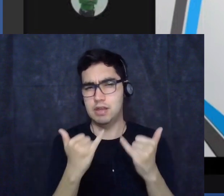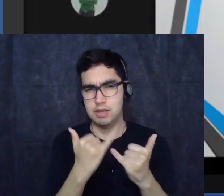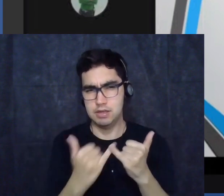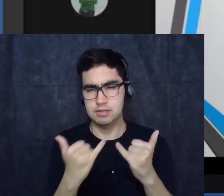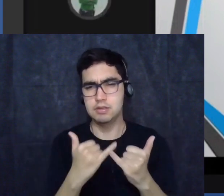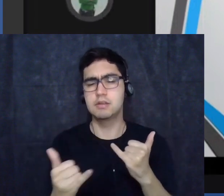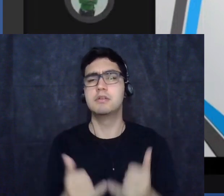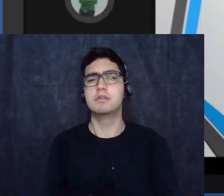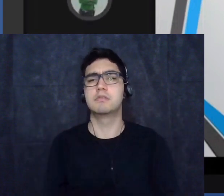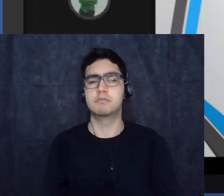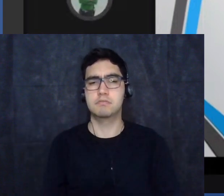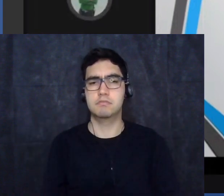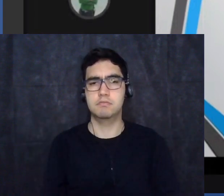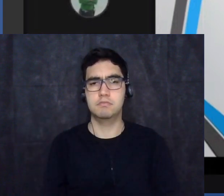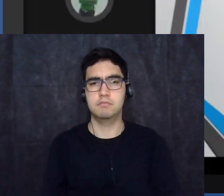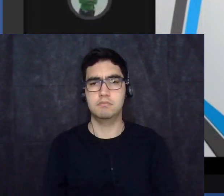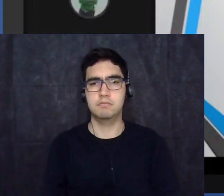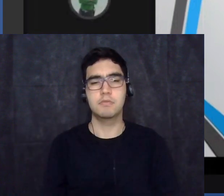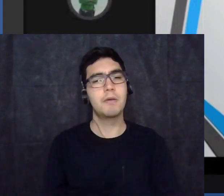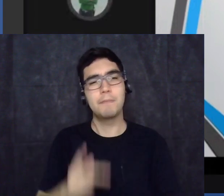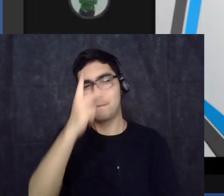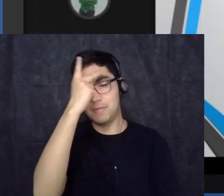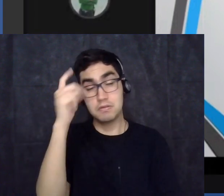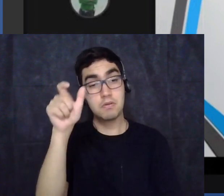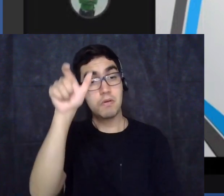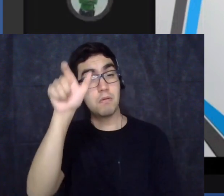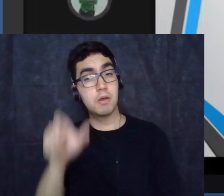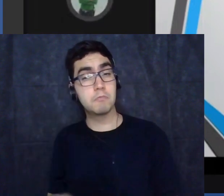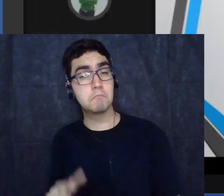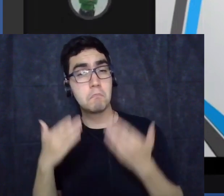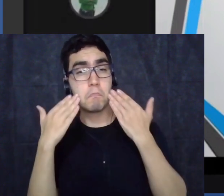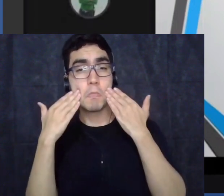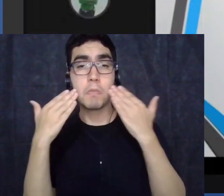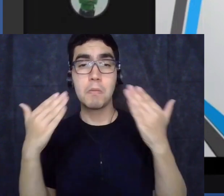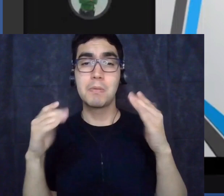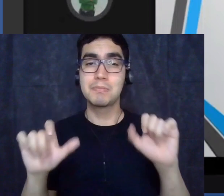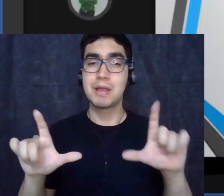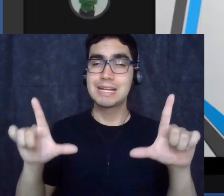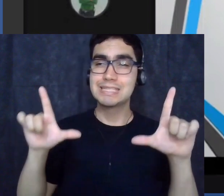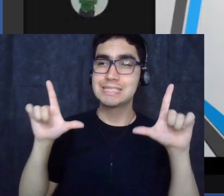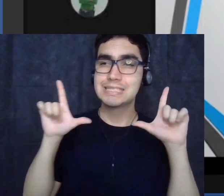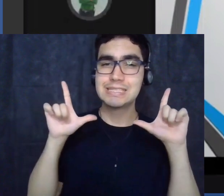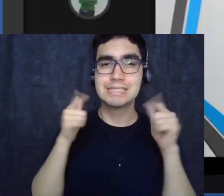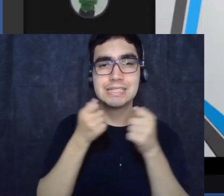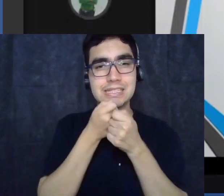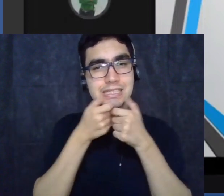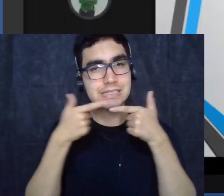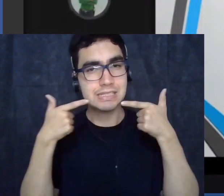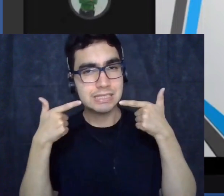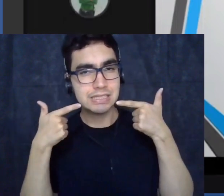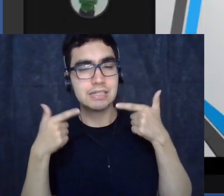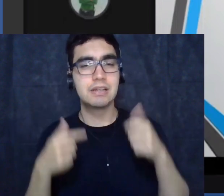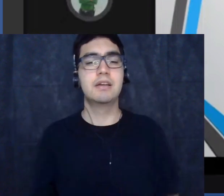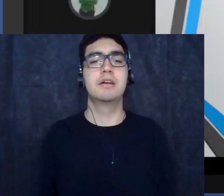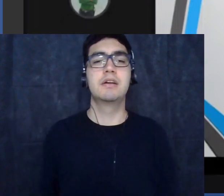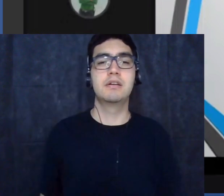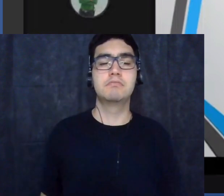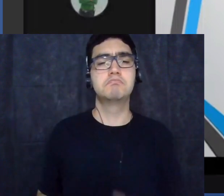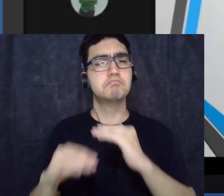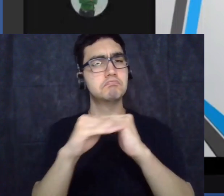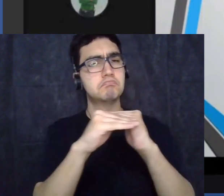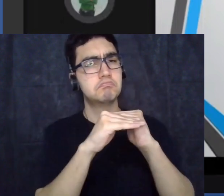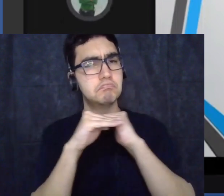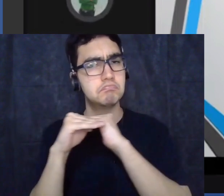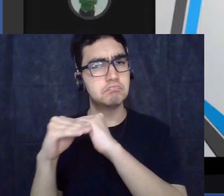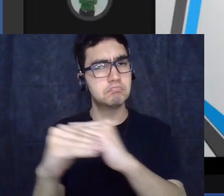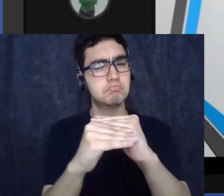líder carismático anticomunista antiliberal anticlerical nacionalismo expansionista